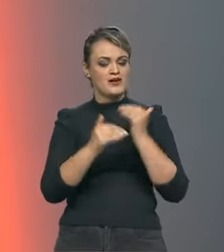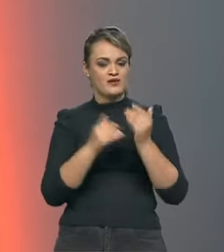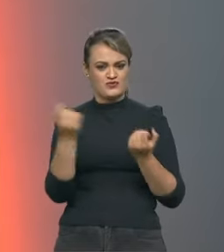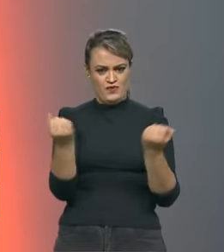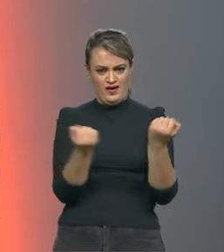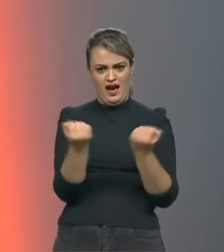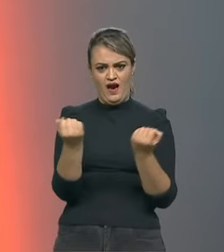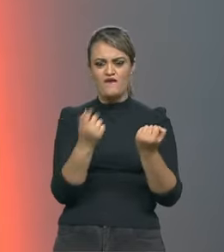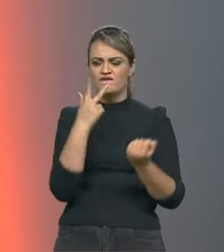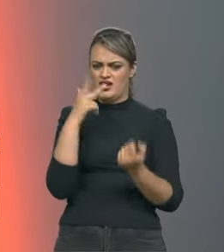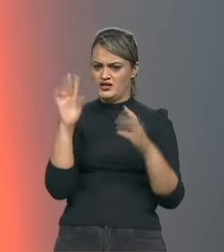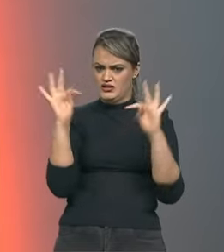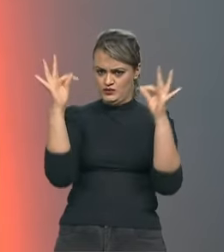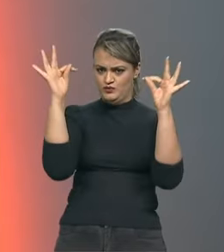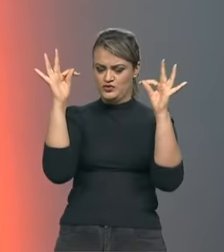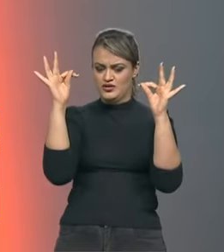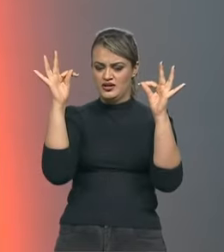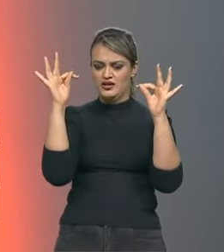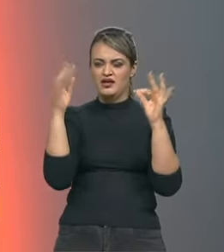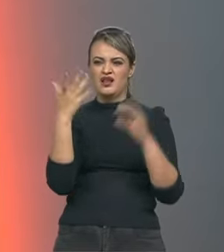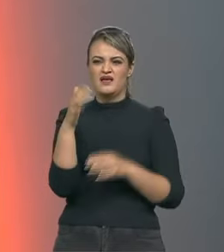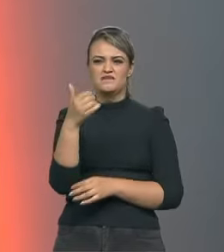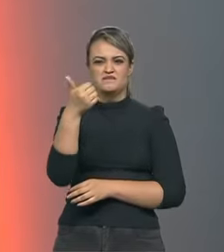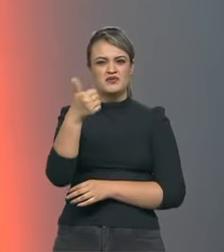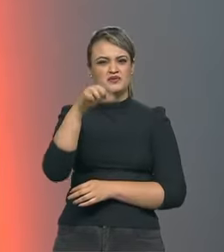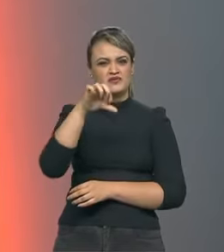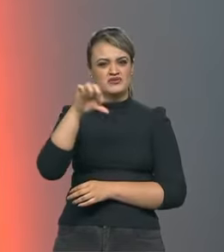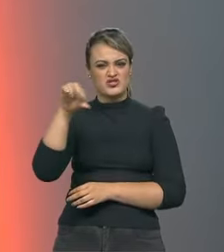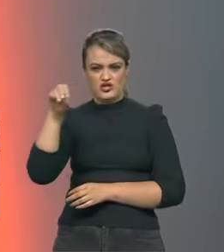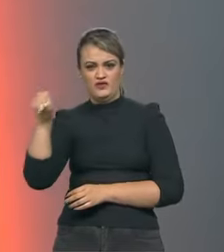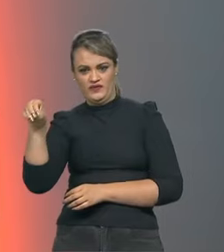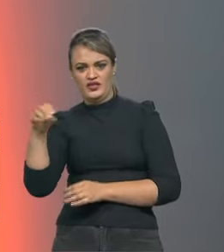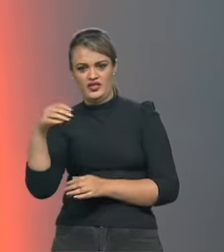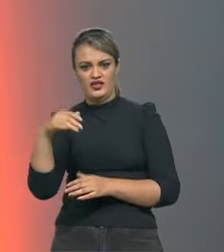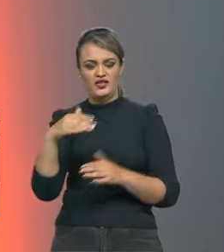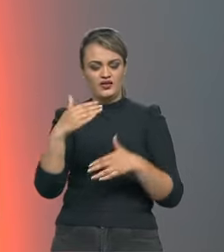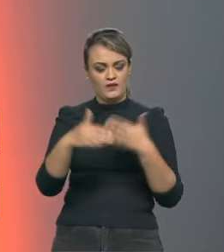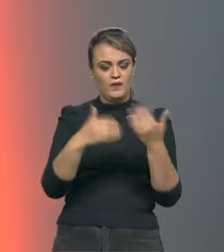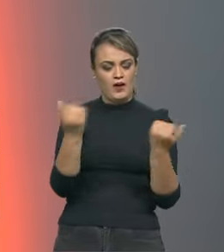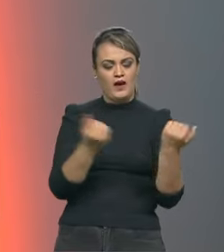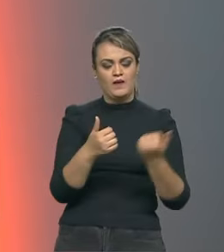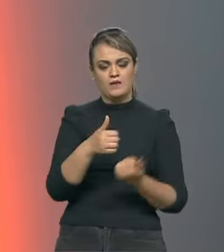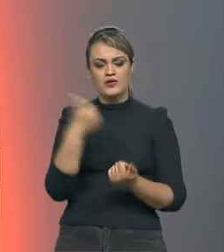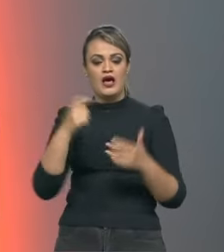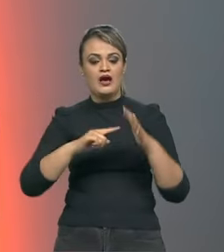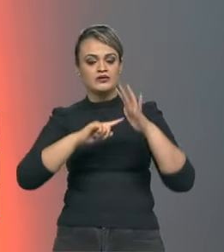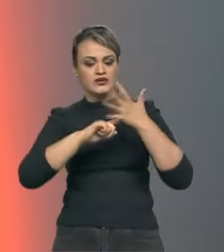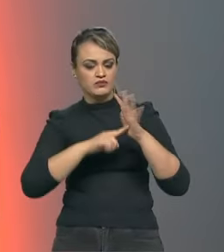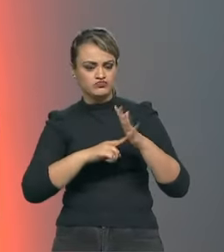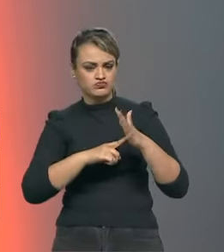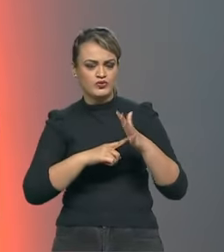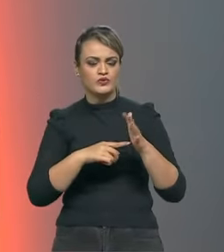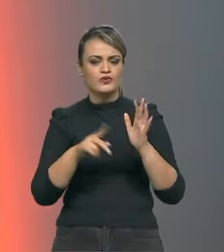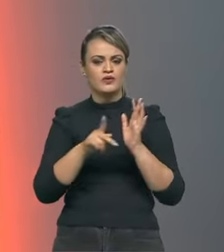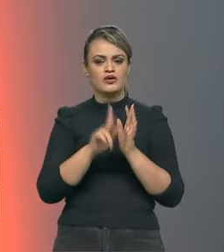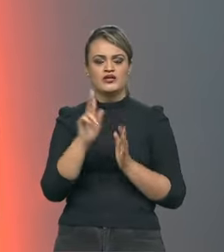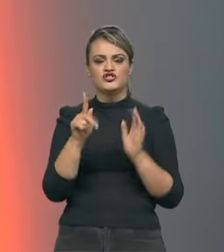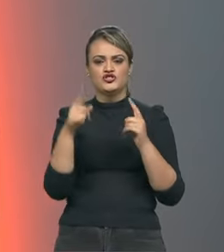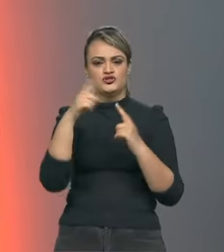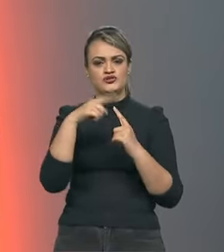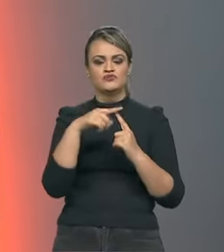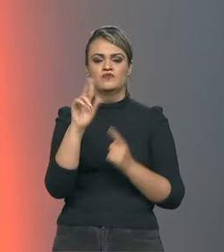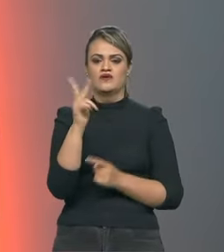tecnologicamente falando, ali a partir da década de 90 e agora com os motores híbridos e tudo mais. E